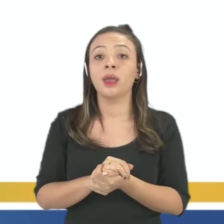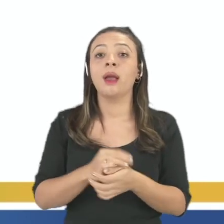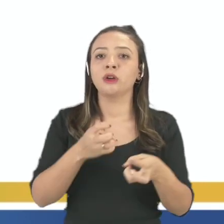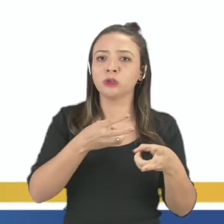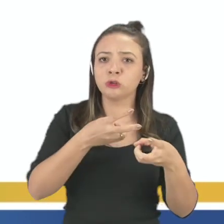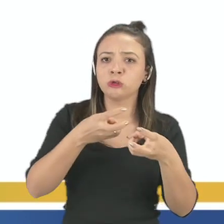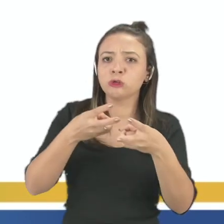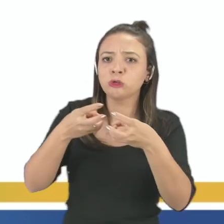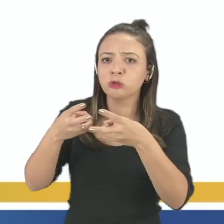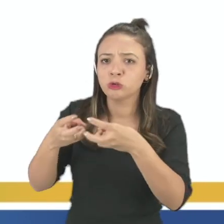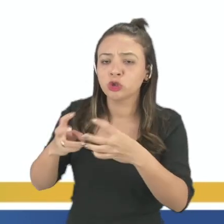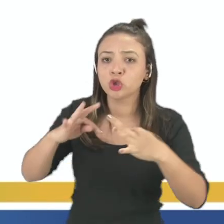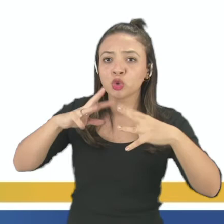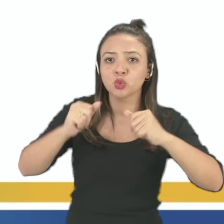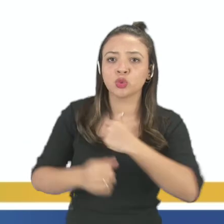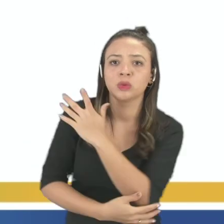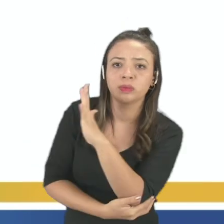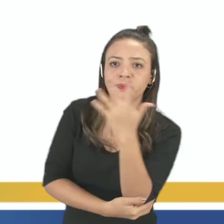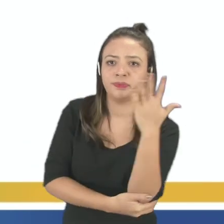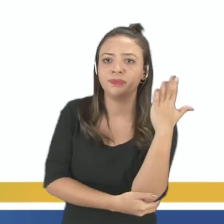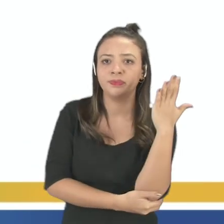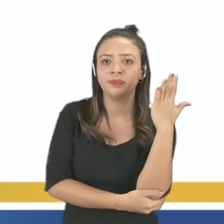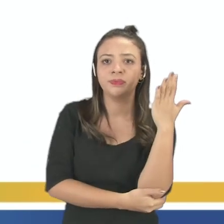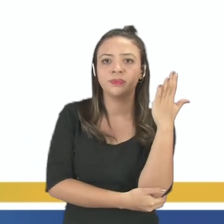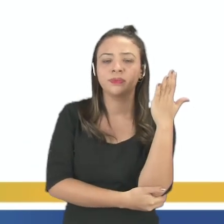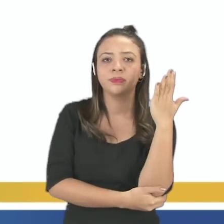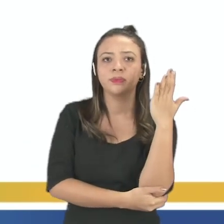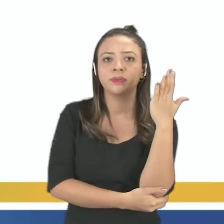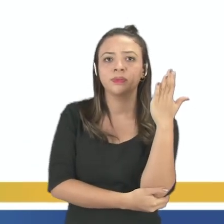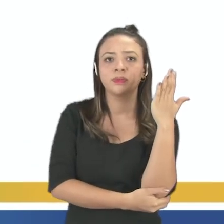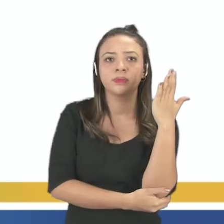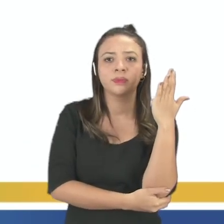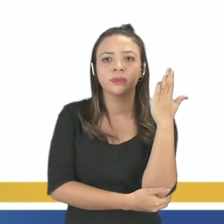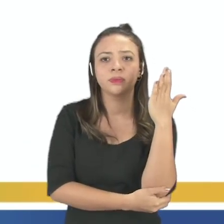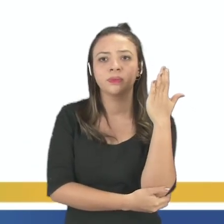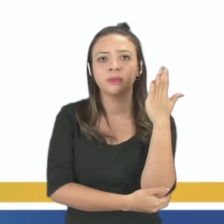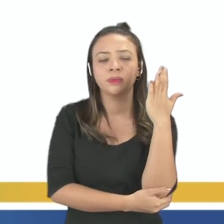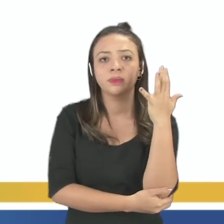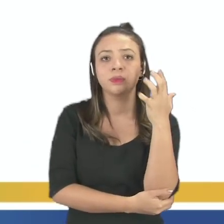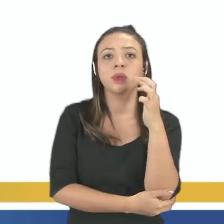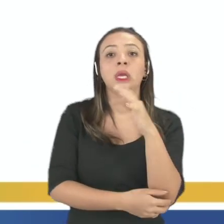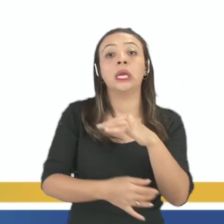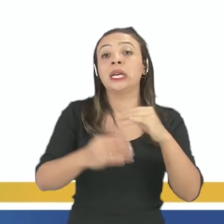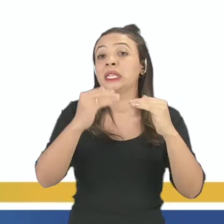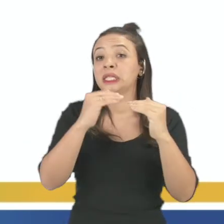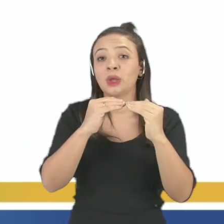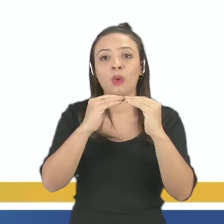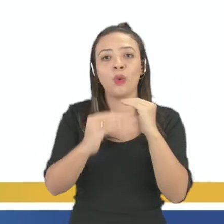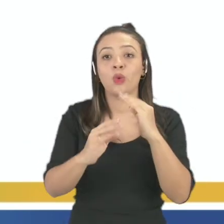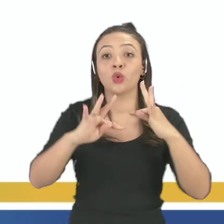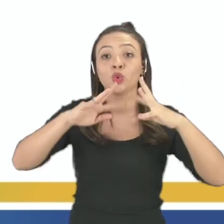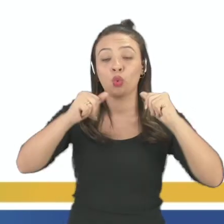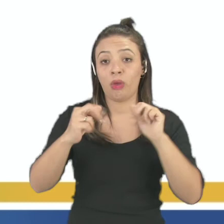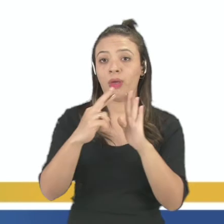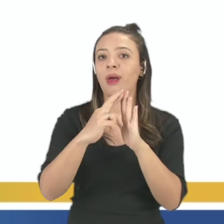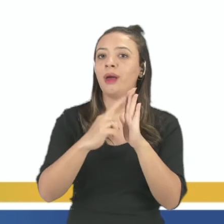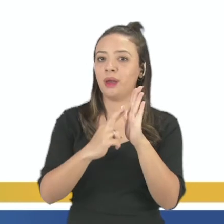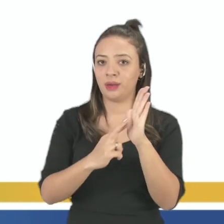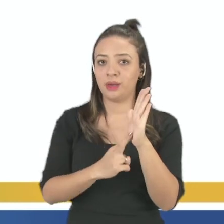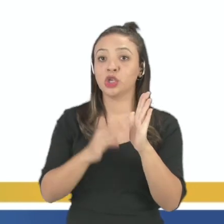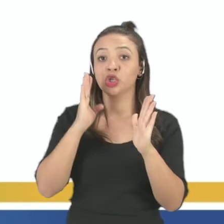manipulação e exportação de recursos biológicos para fins comerciais é em desacordo com as normas